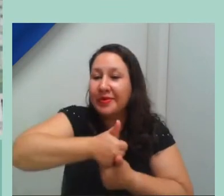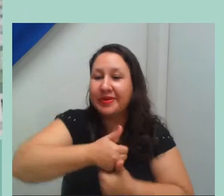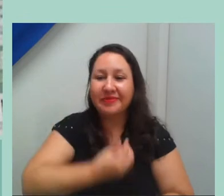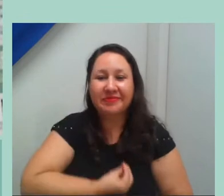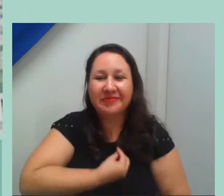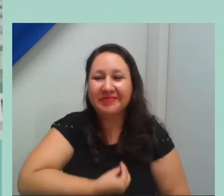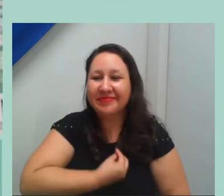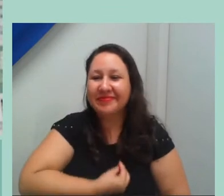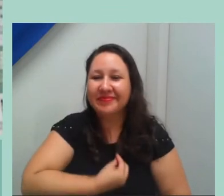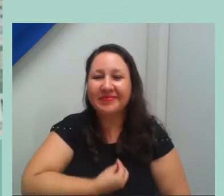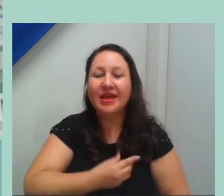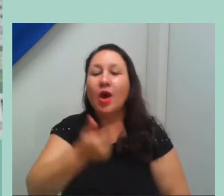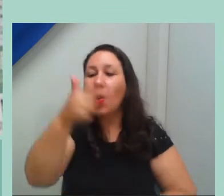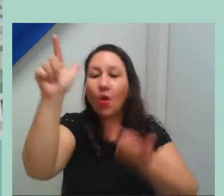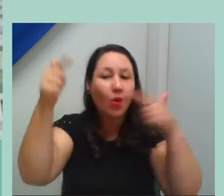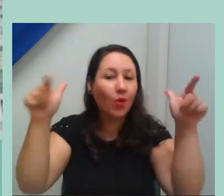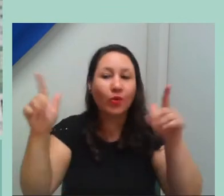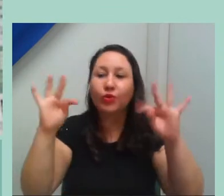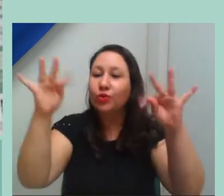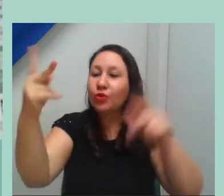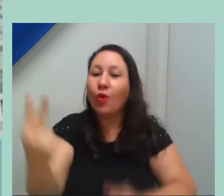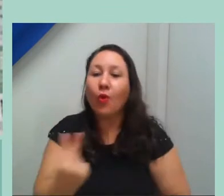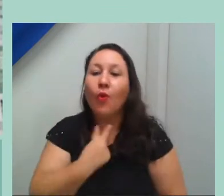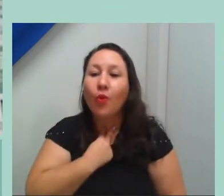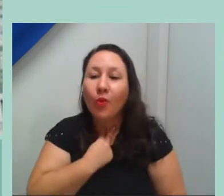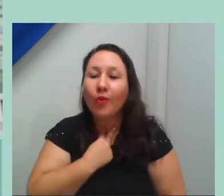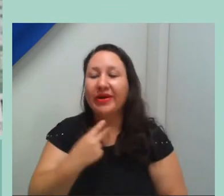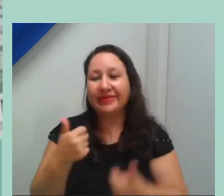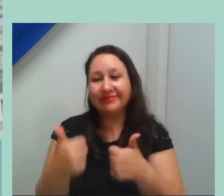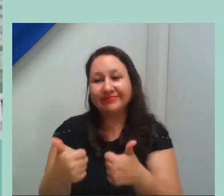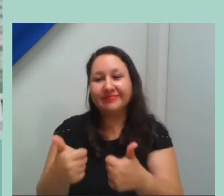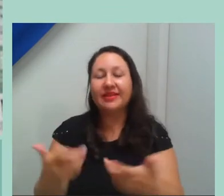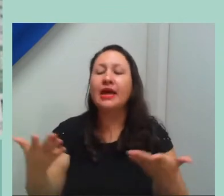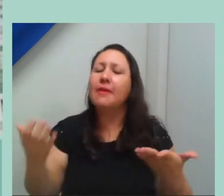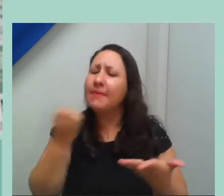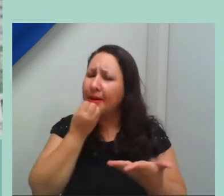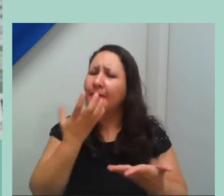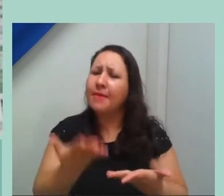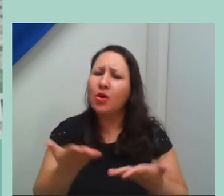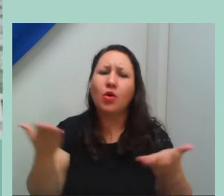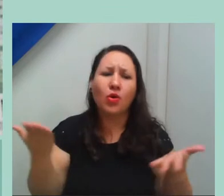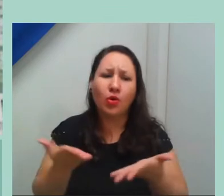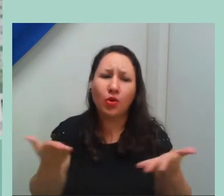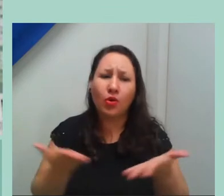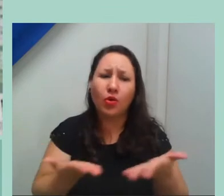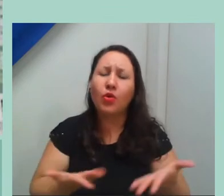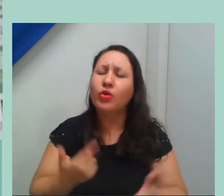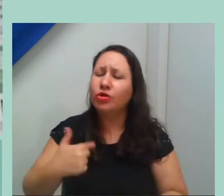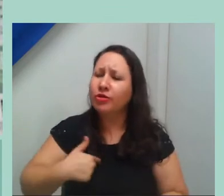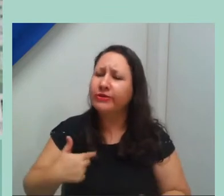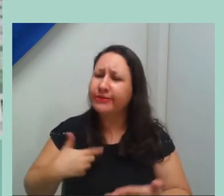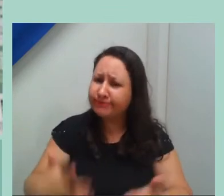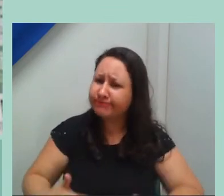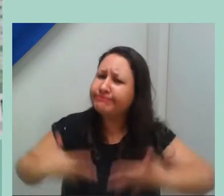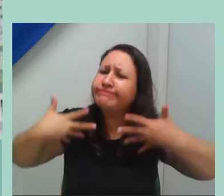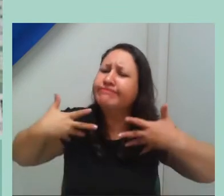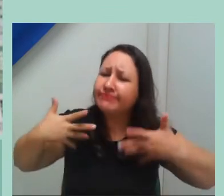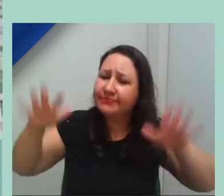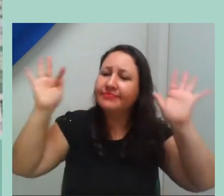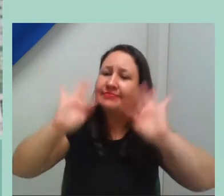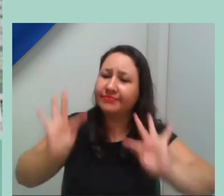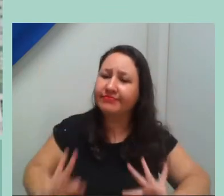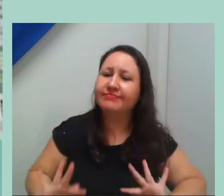mas é uma honra participar de um evento que consolida todo um trabalho que não vem de agora. Não custa lembrar que o Instituto Federal tem apenas